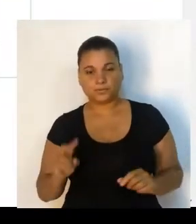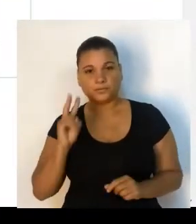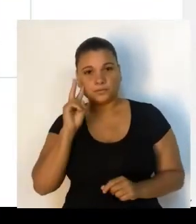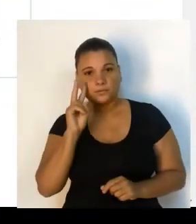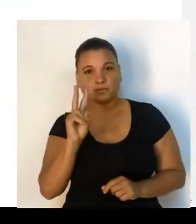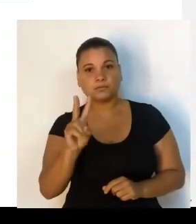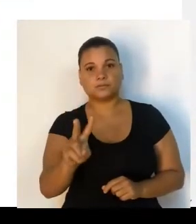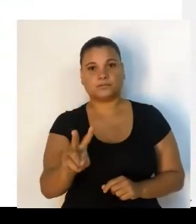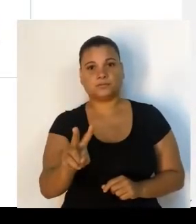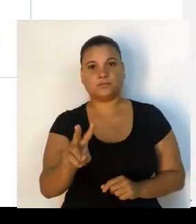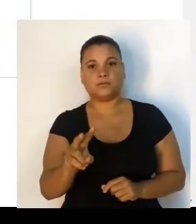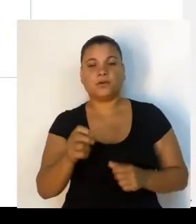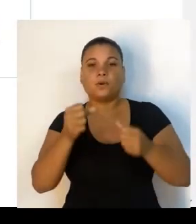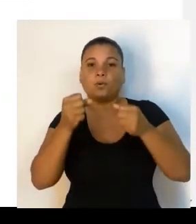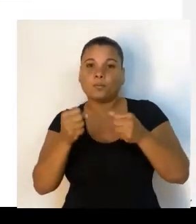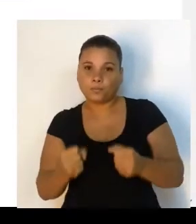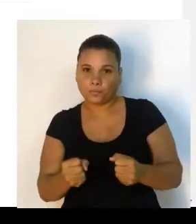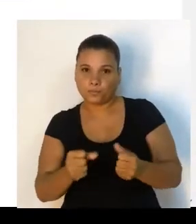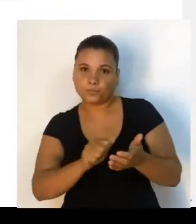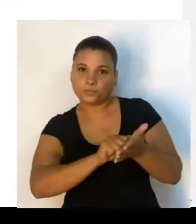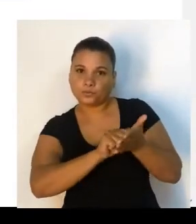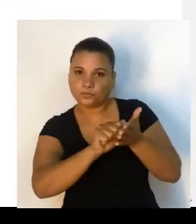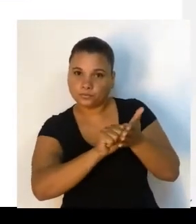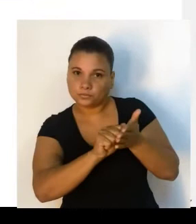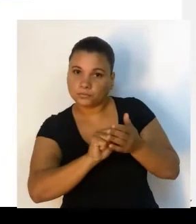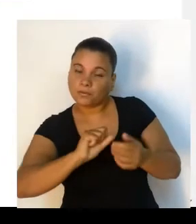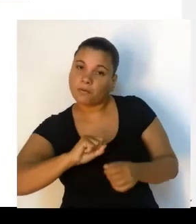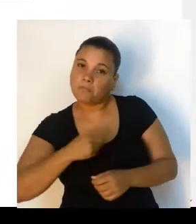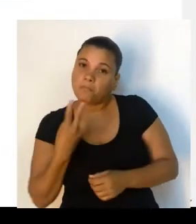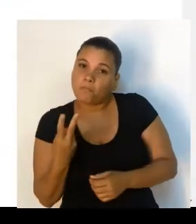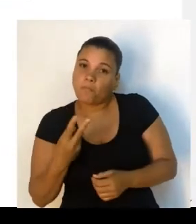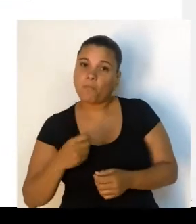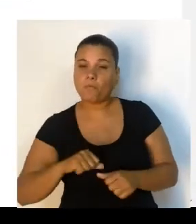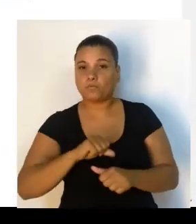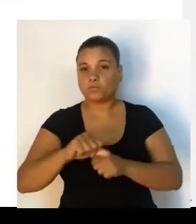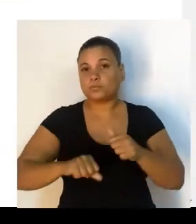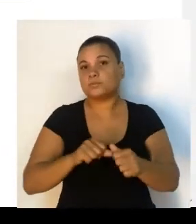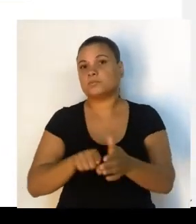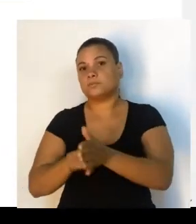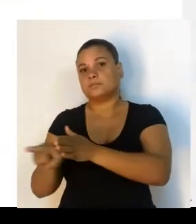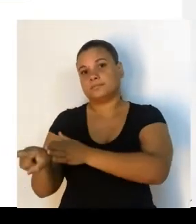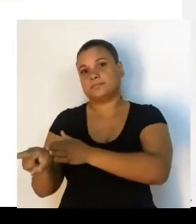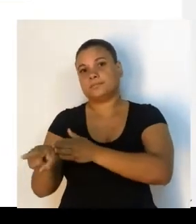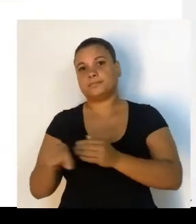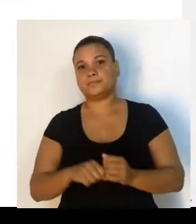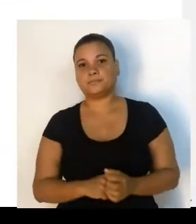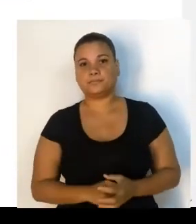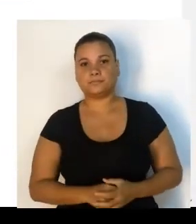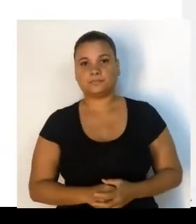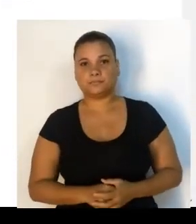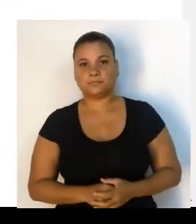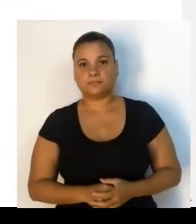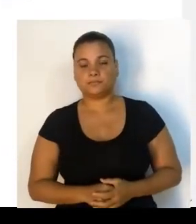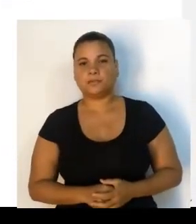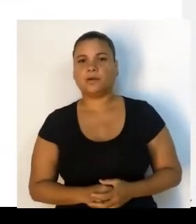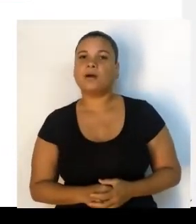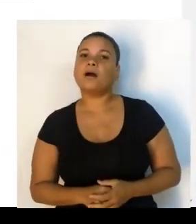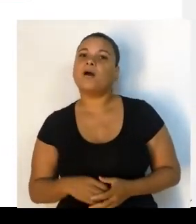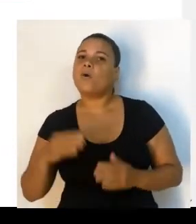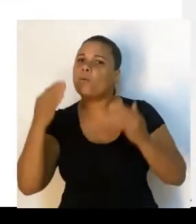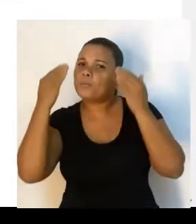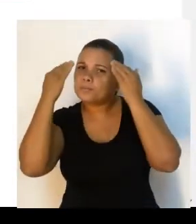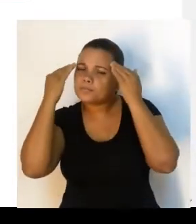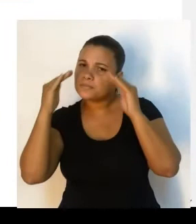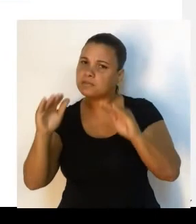dentro da mensagem, onde poderá excluir ou editar a pergunta feita. Peço que observe